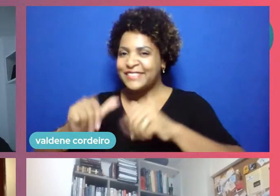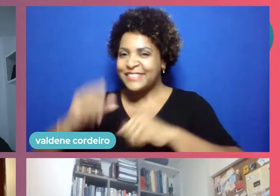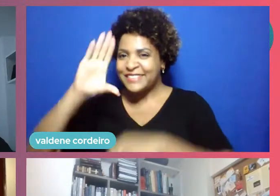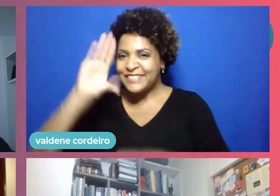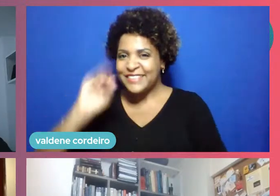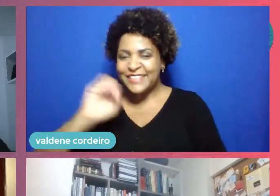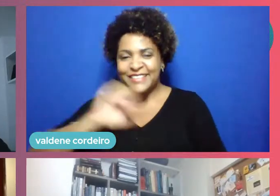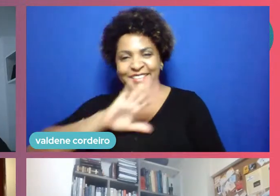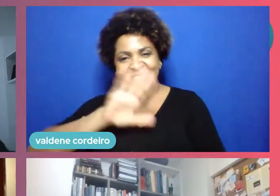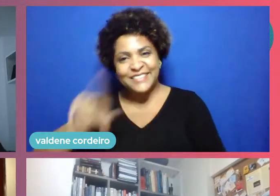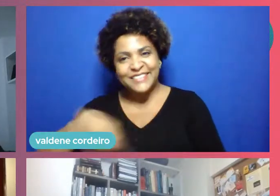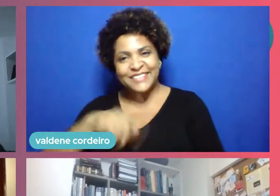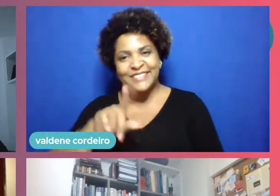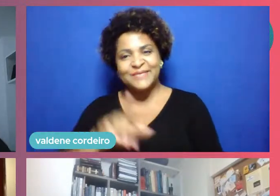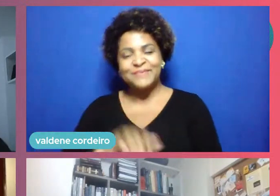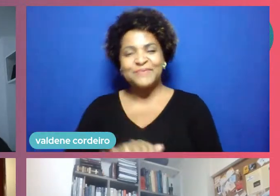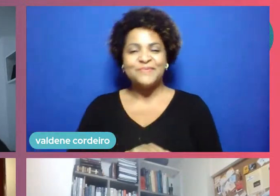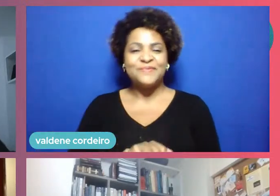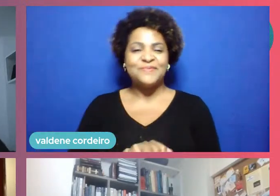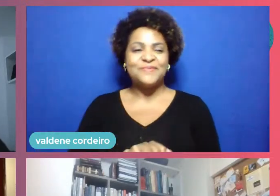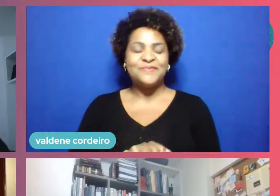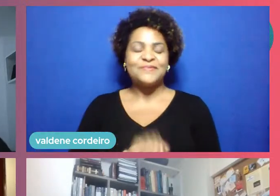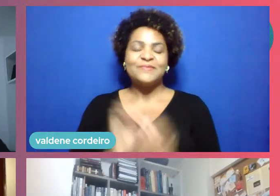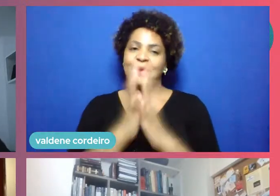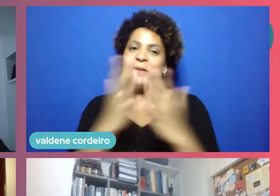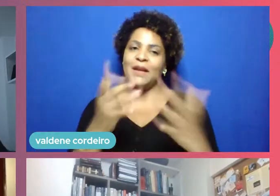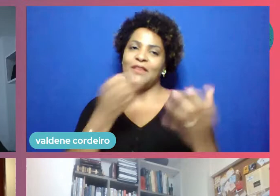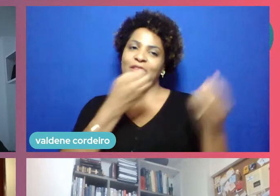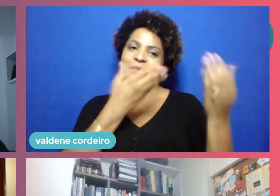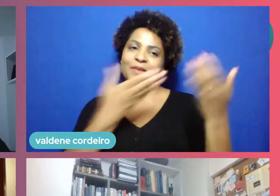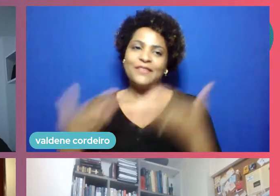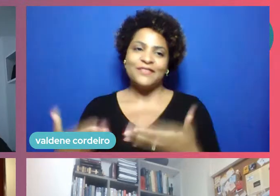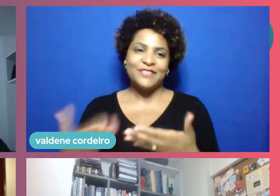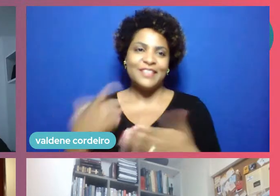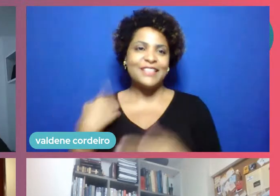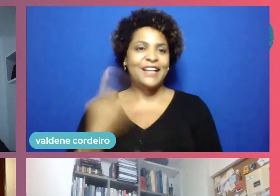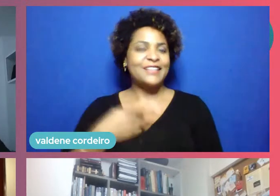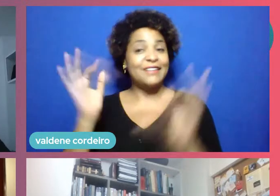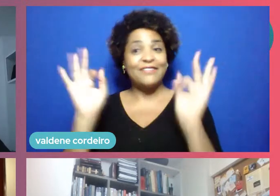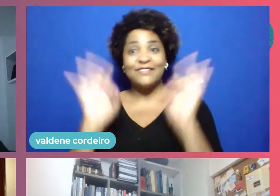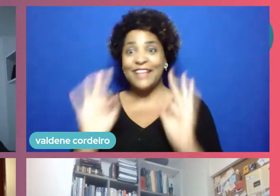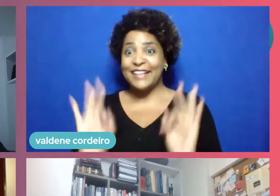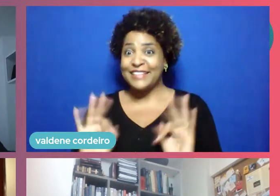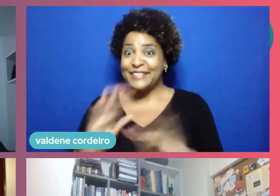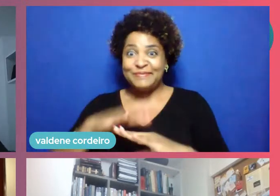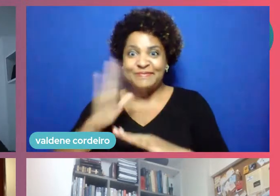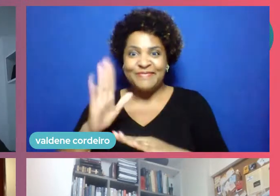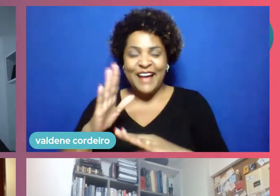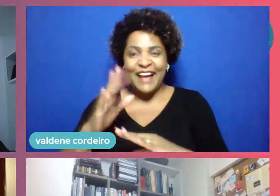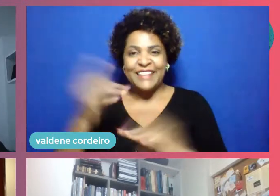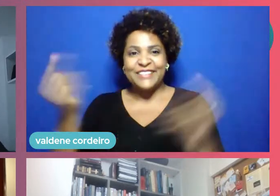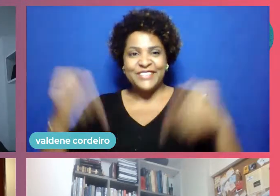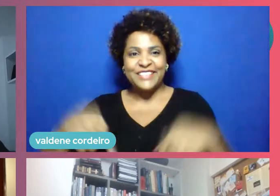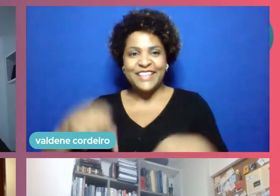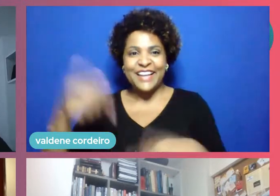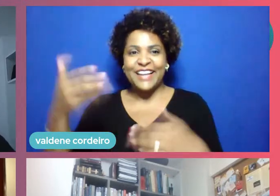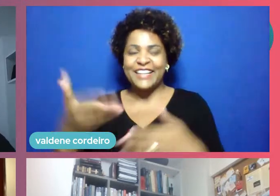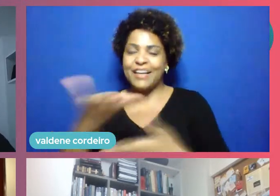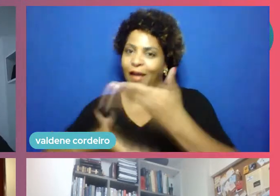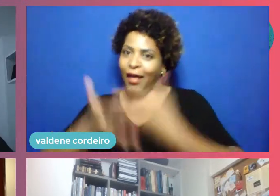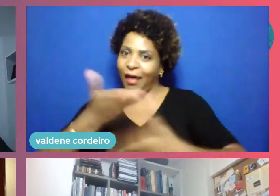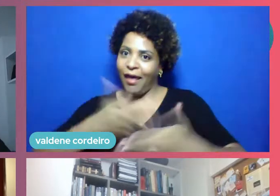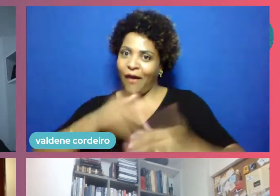prazer. Que maravilha. Seja muito bem-vindo. A gente também está muito feliz com a sua vida para cá também hoje. Acho que vai ser uma troca fantástica.